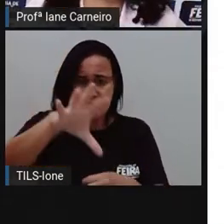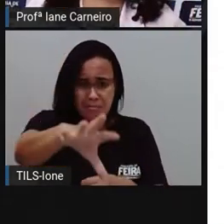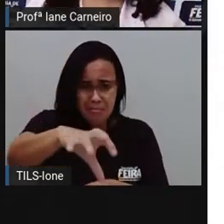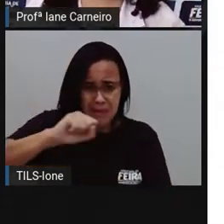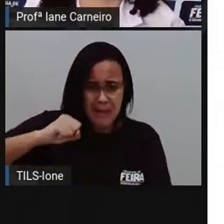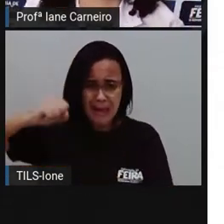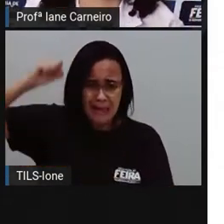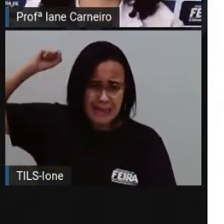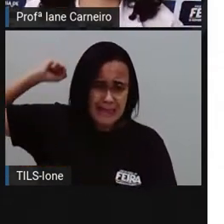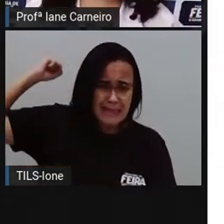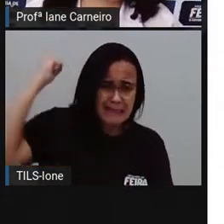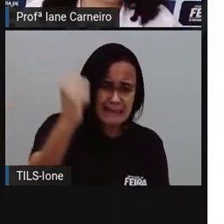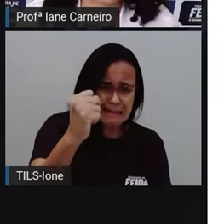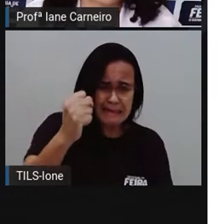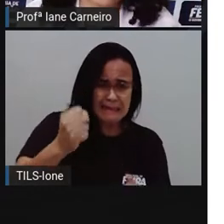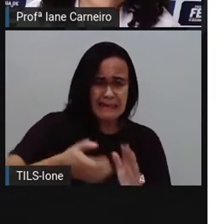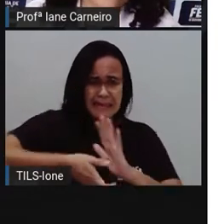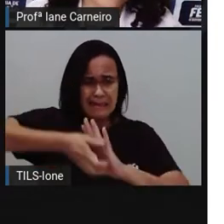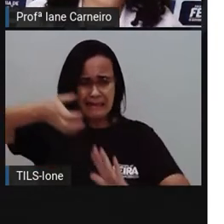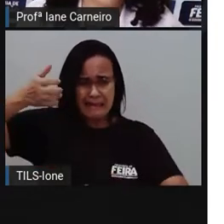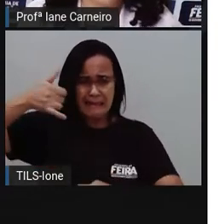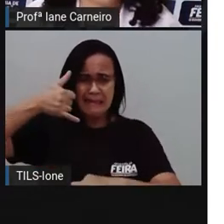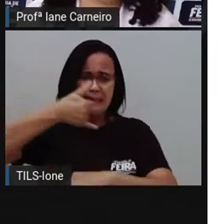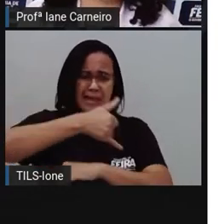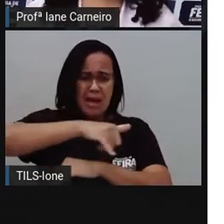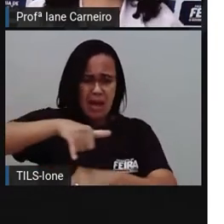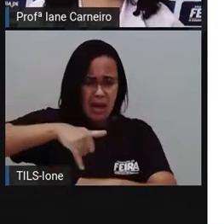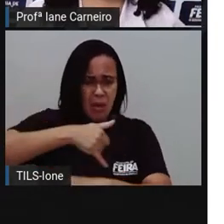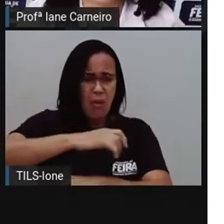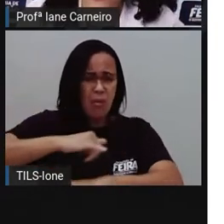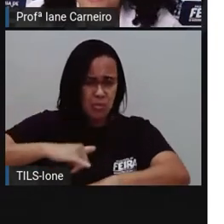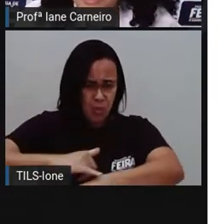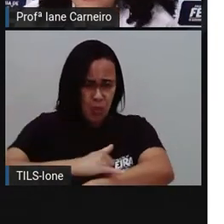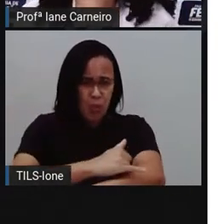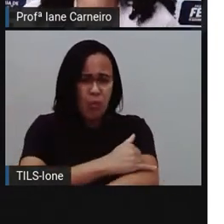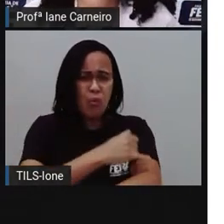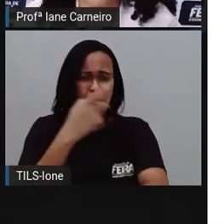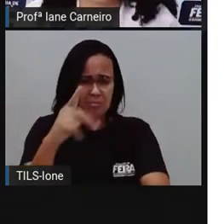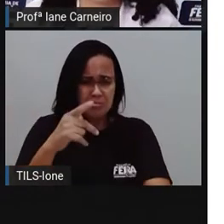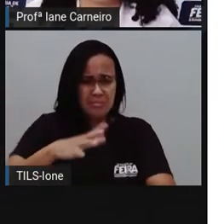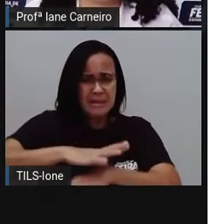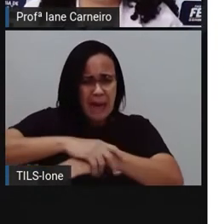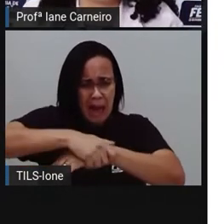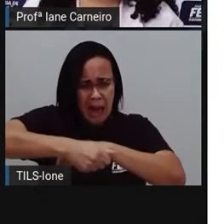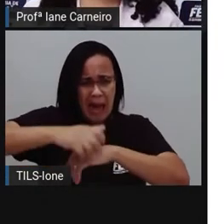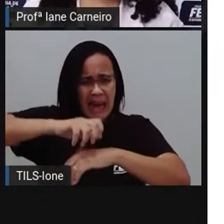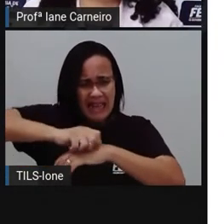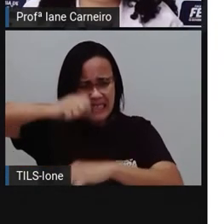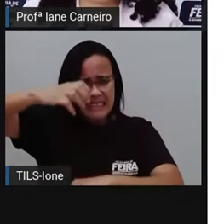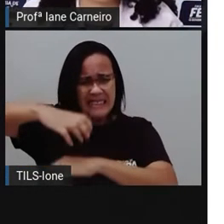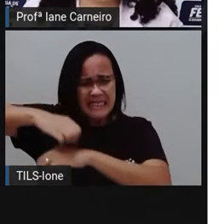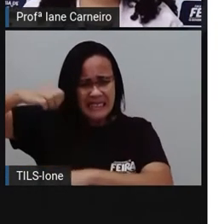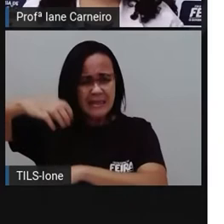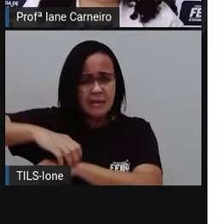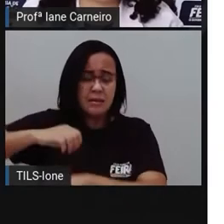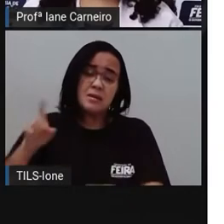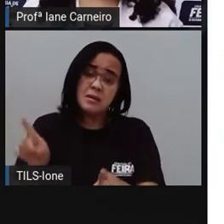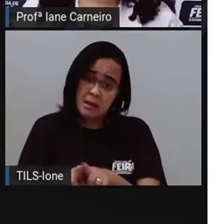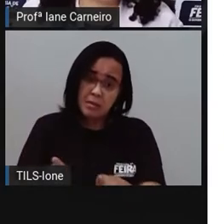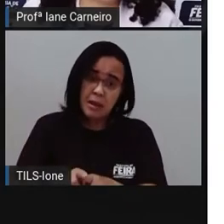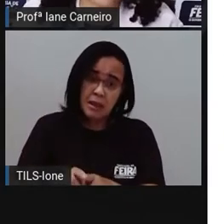gordura, né, e muitos deles foram morrendo. Então, a gente tem que preservar. Outro animal, ó,